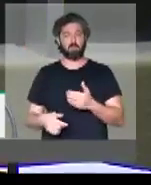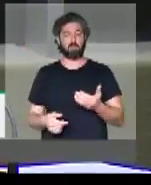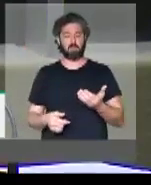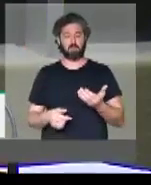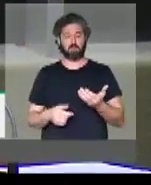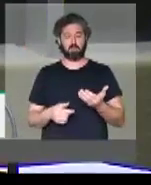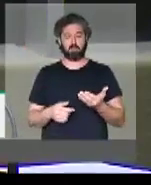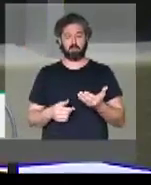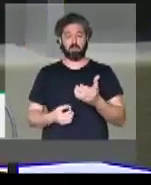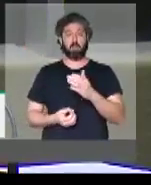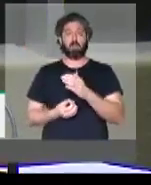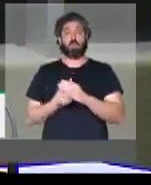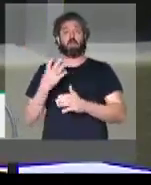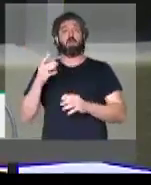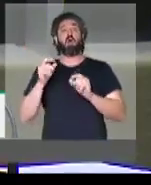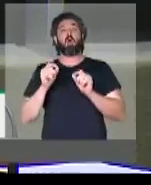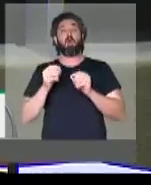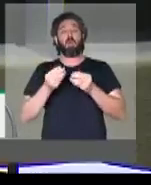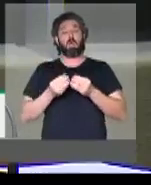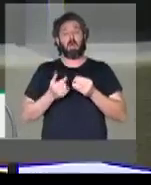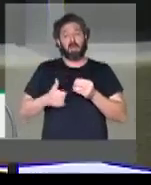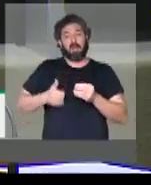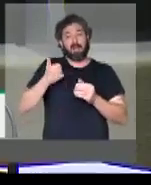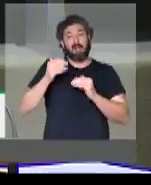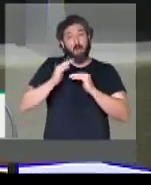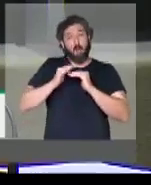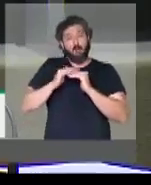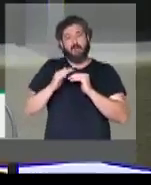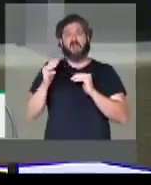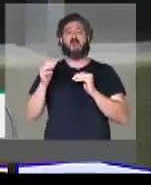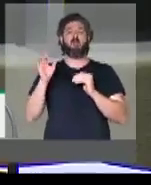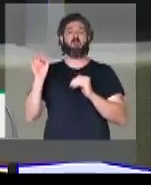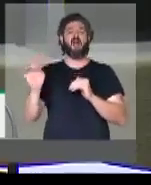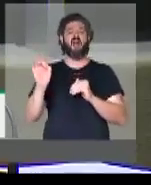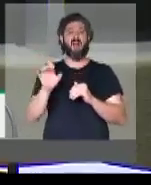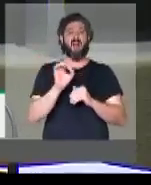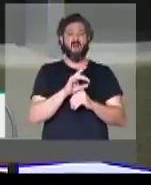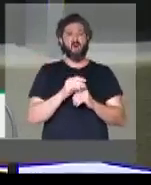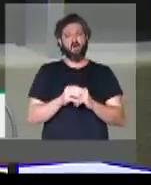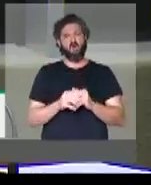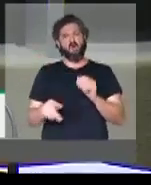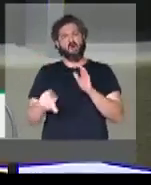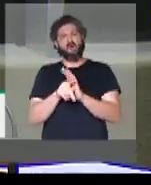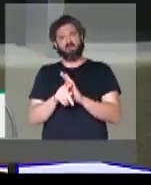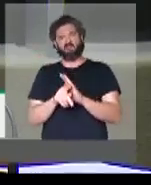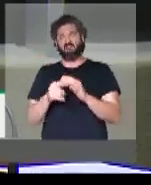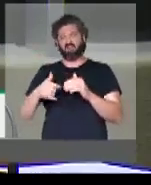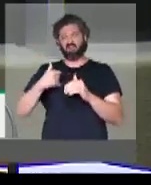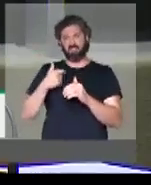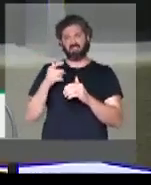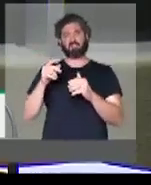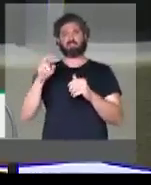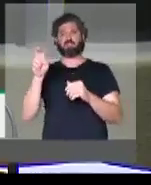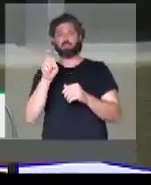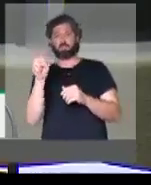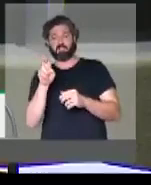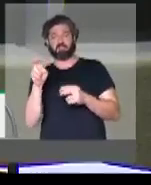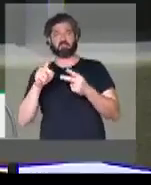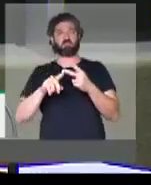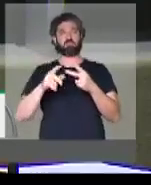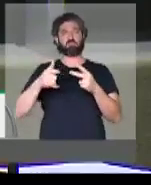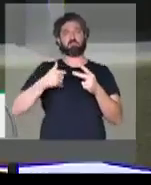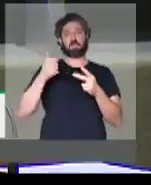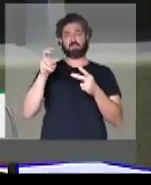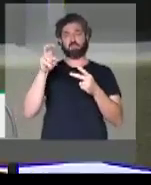onde foi criado idades mínimas para cada uma dessas faixas de 55,